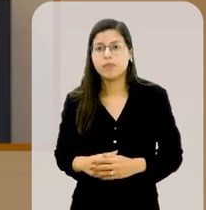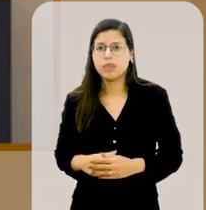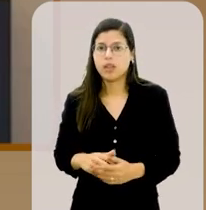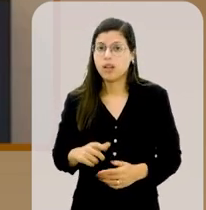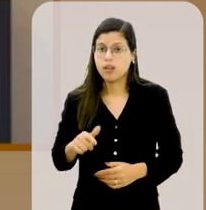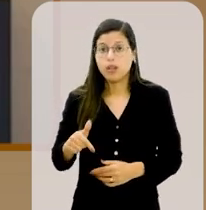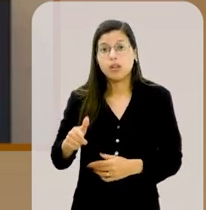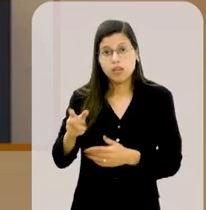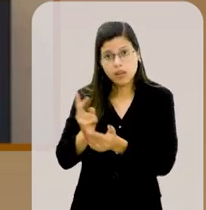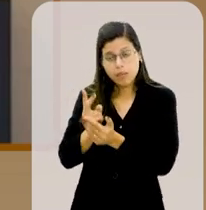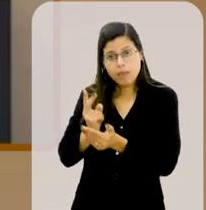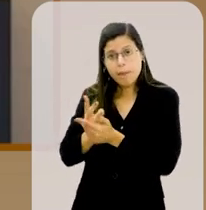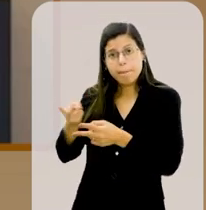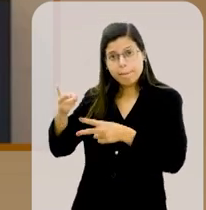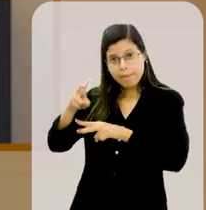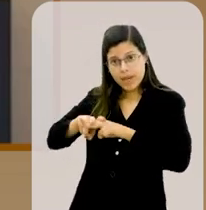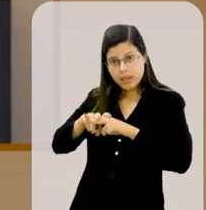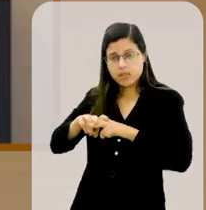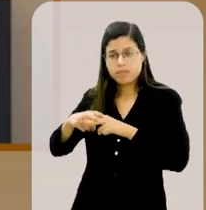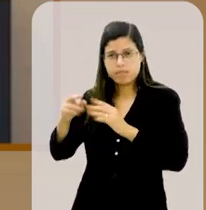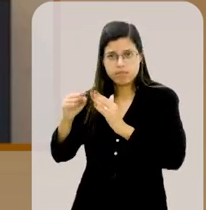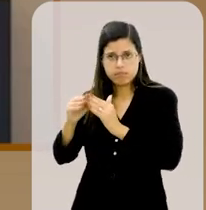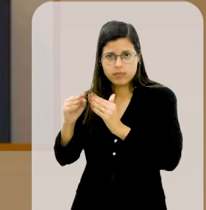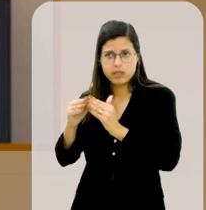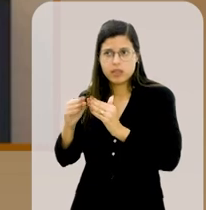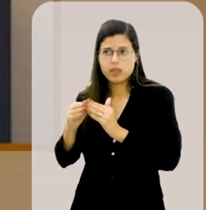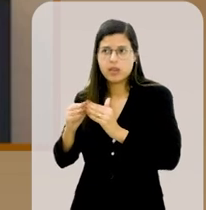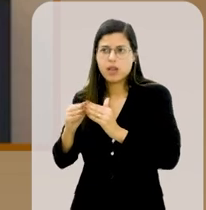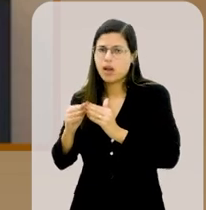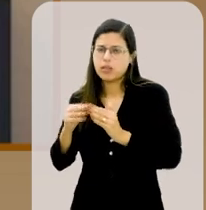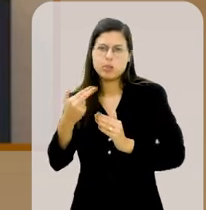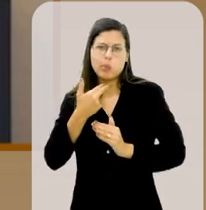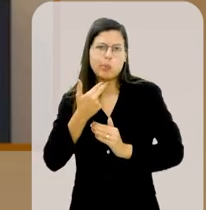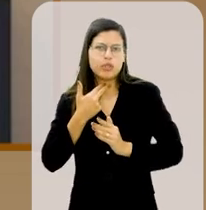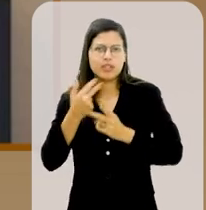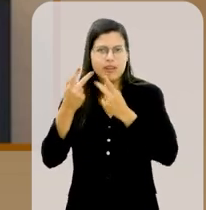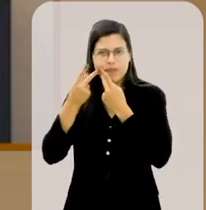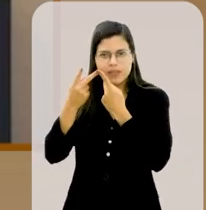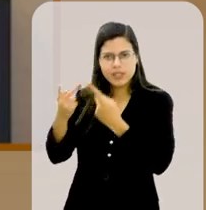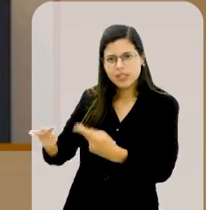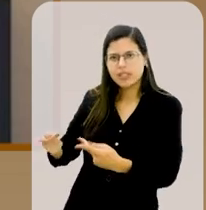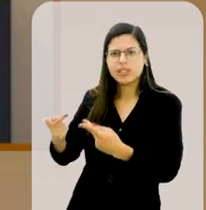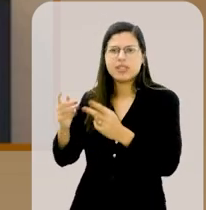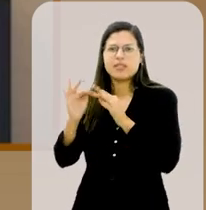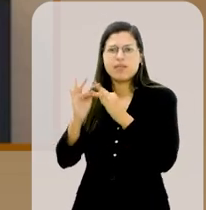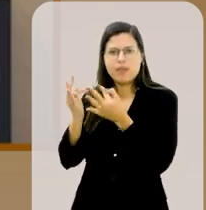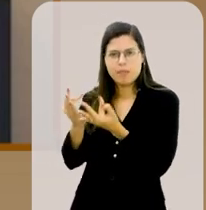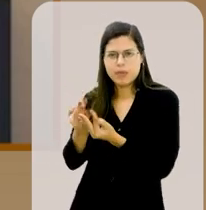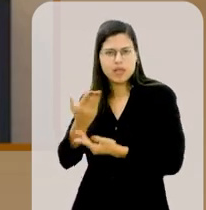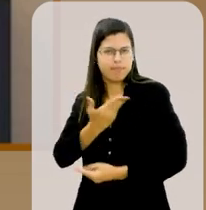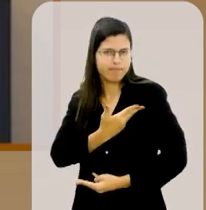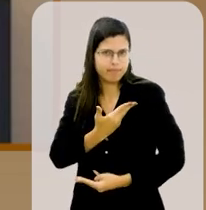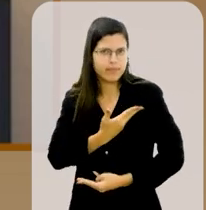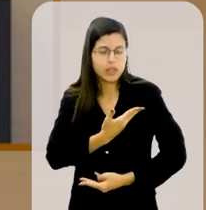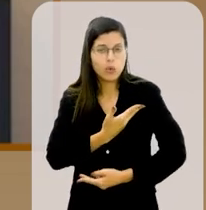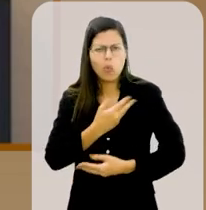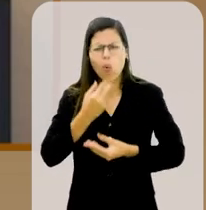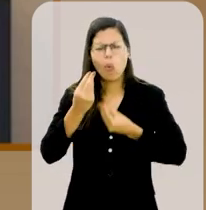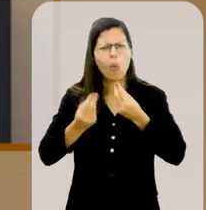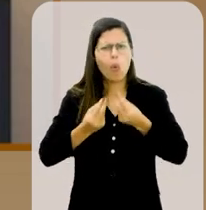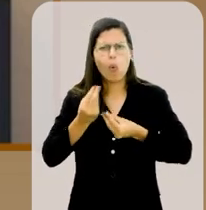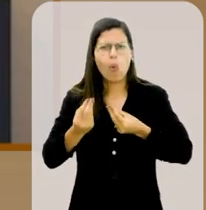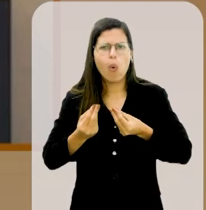E foi mantida em cárcere privado com essa privação dos amigos e familiares de te visitar.